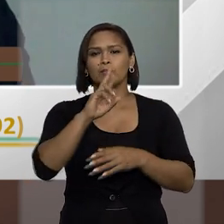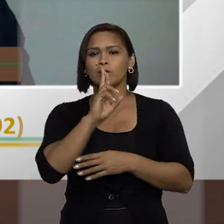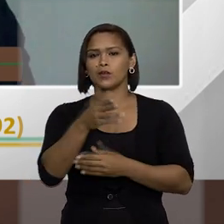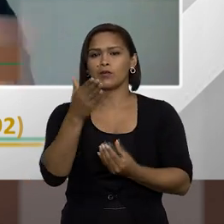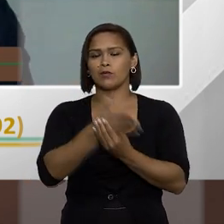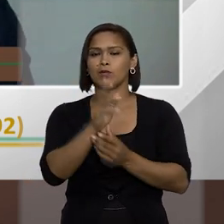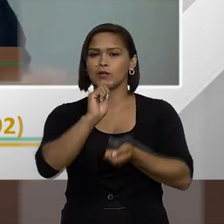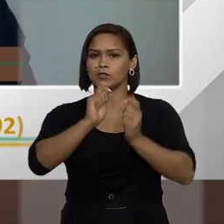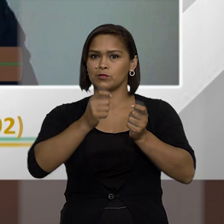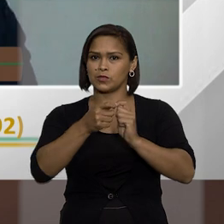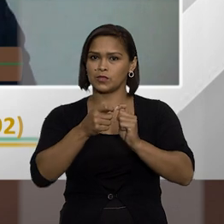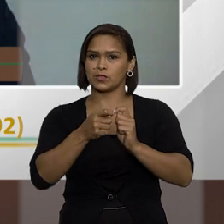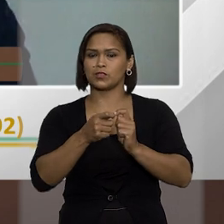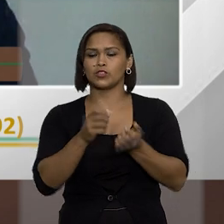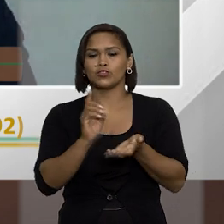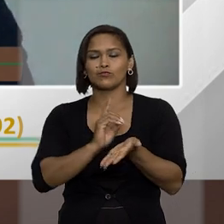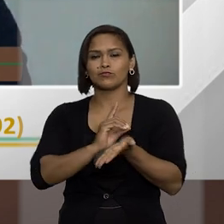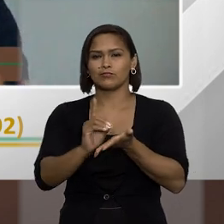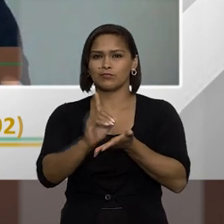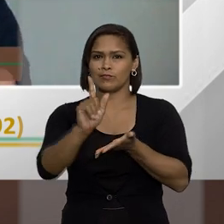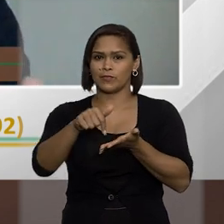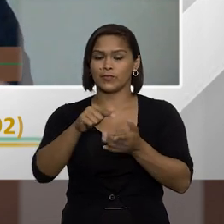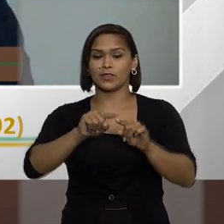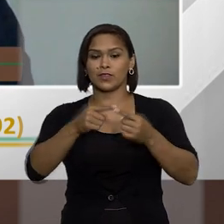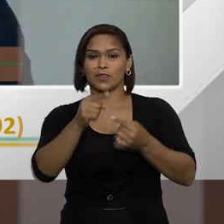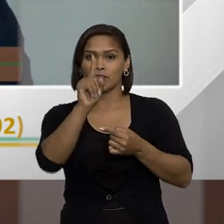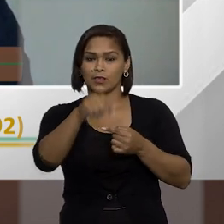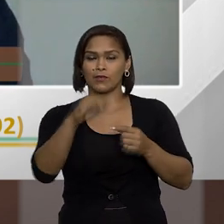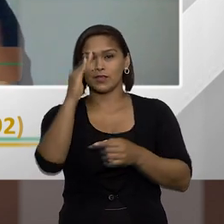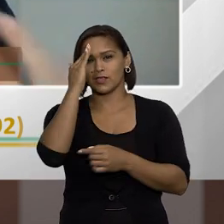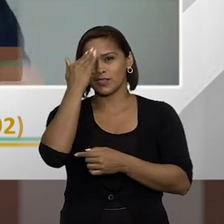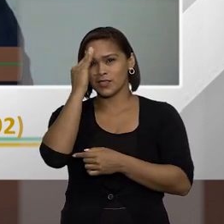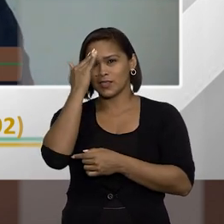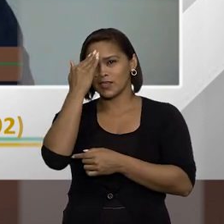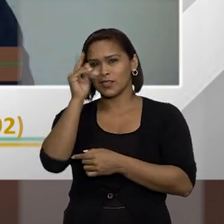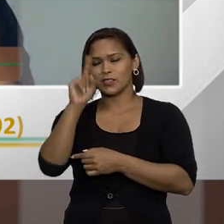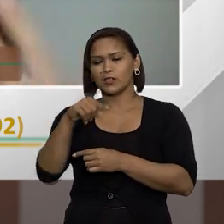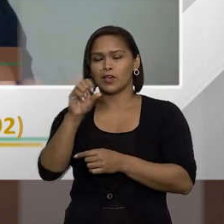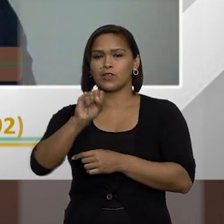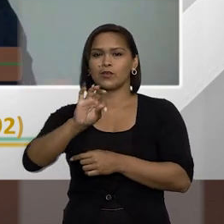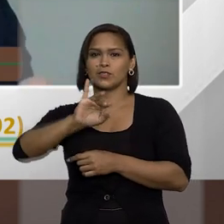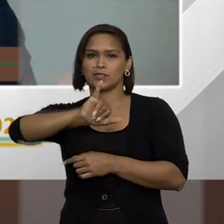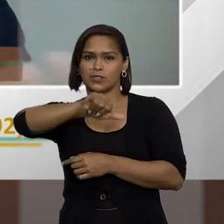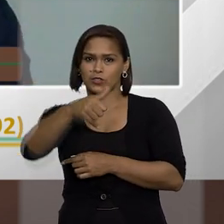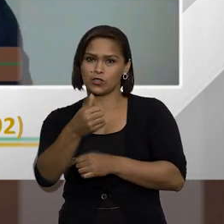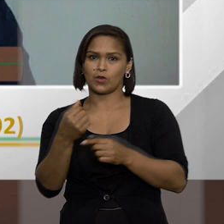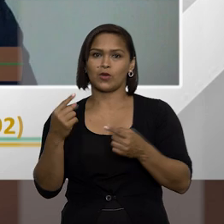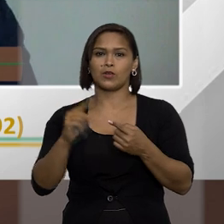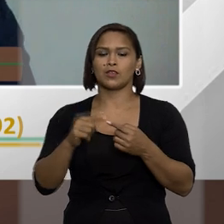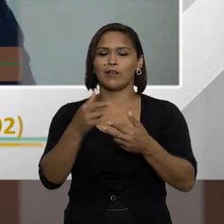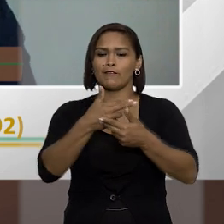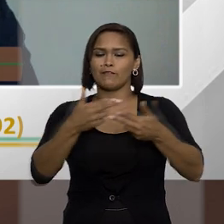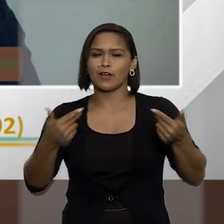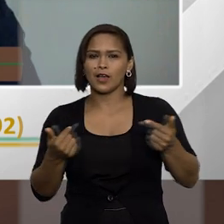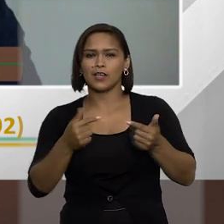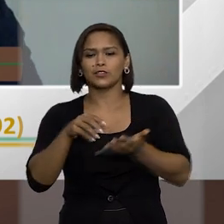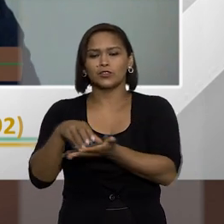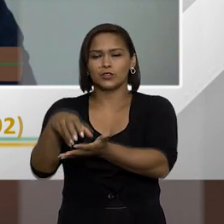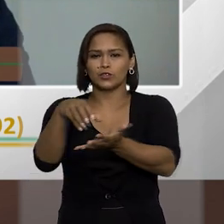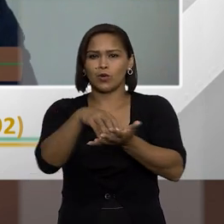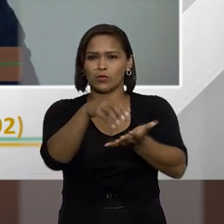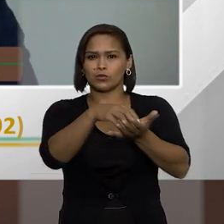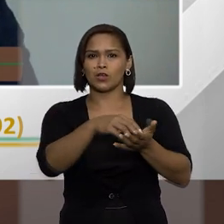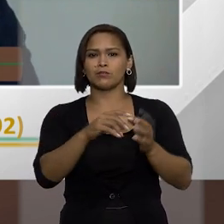responder a um processo administrativo disciplinar. Então, esse entendimento tanto do STJ como de várias outras